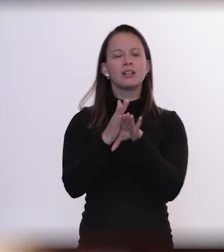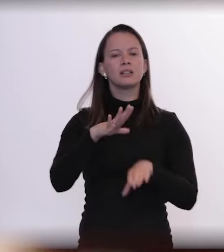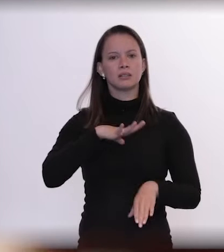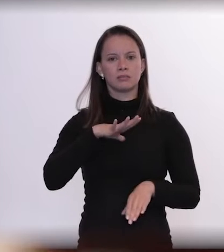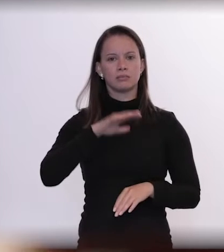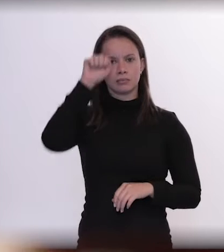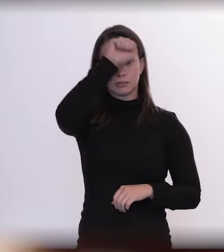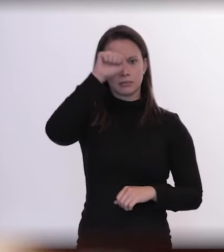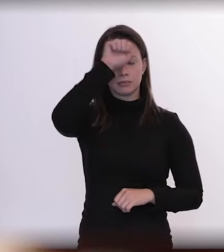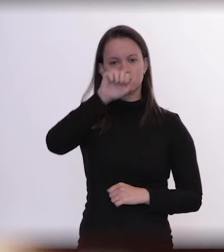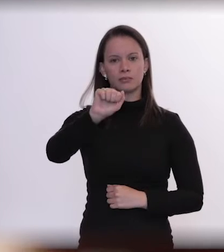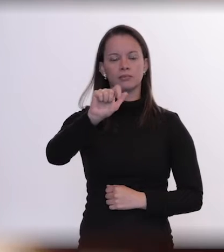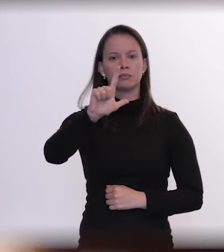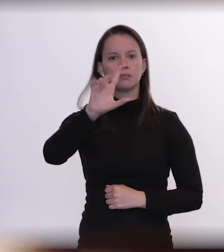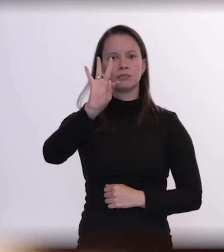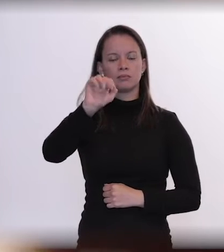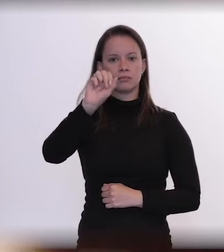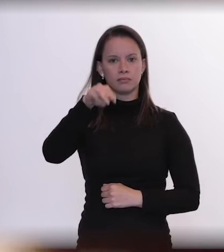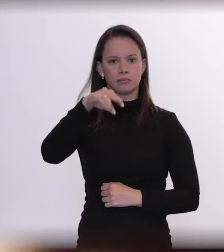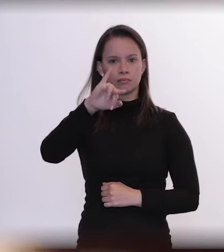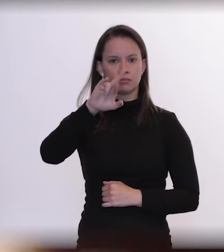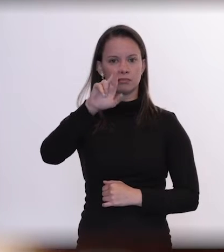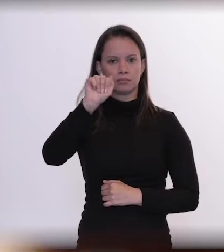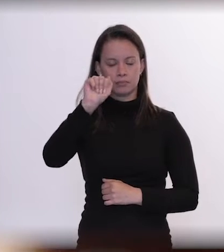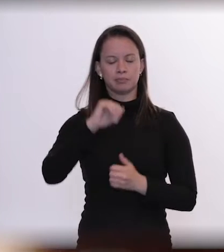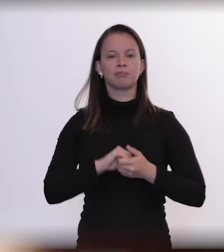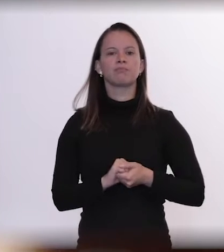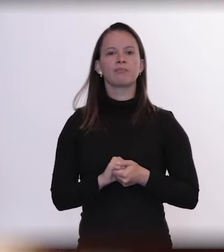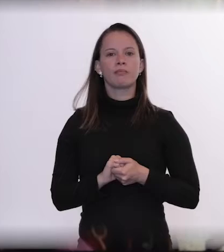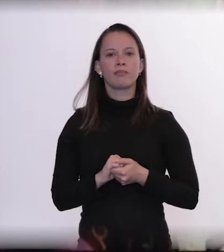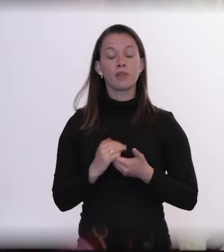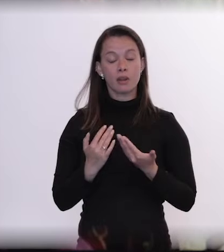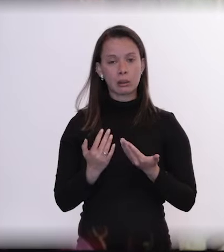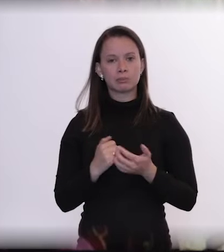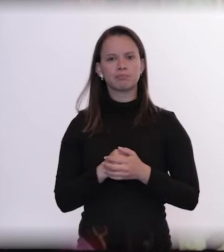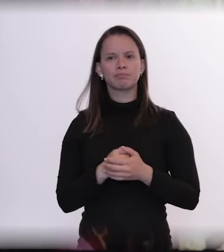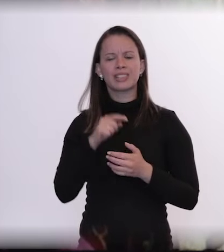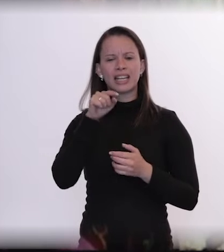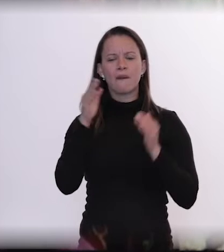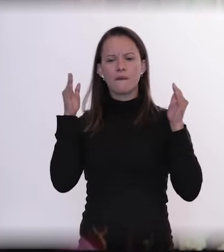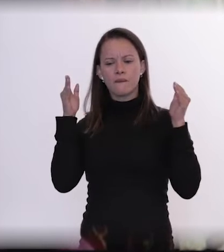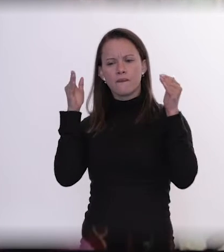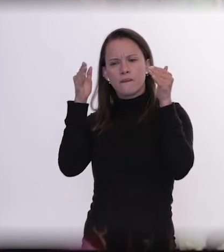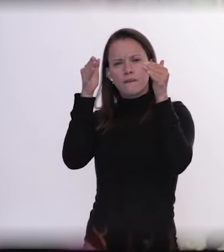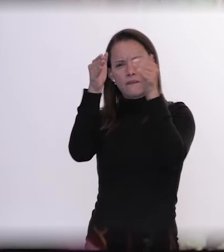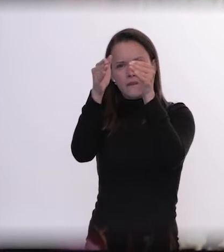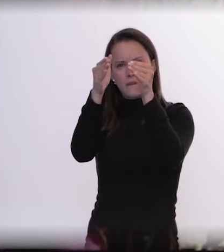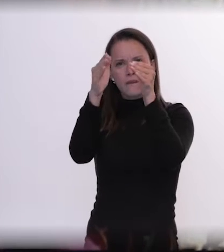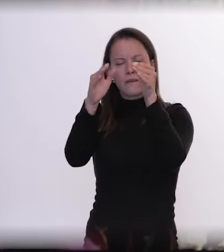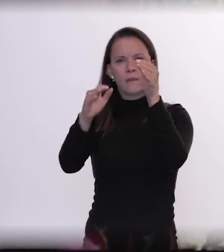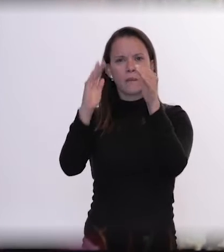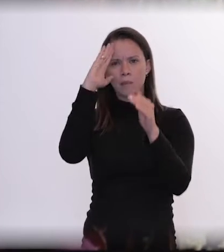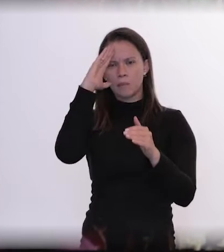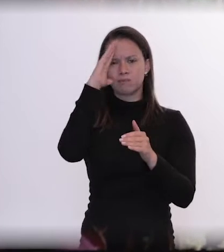E como Altamira se conecta com tudo isso? Altamira é o epicentro da destruição